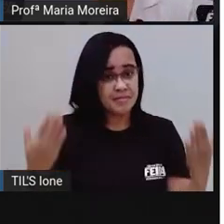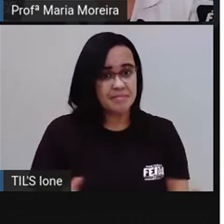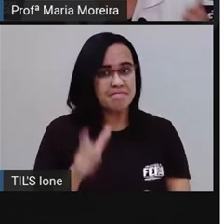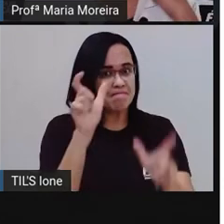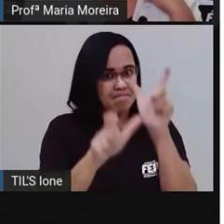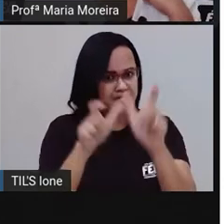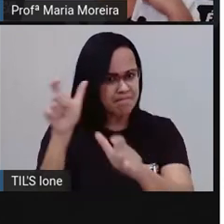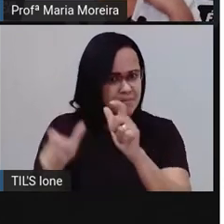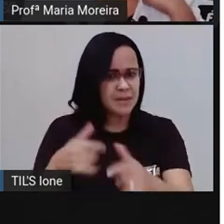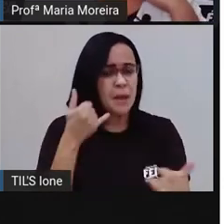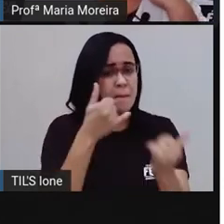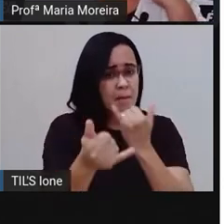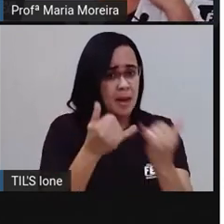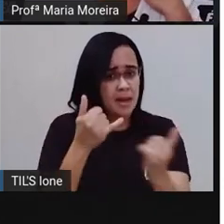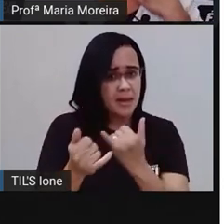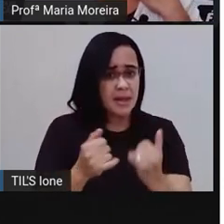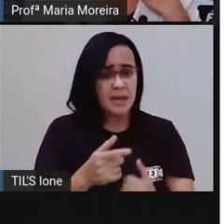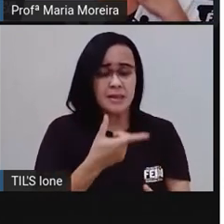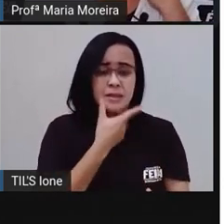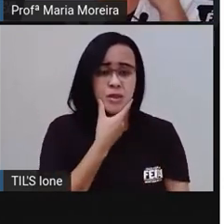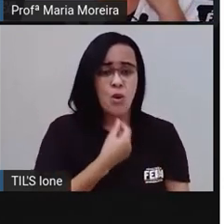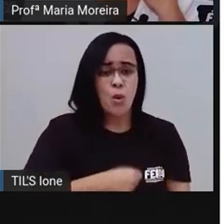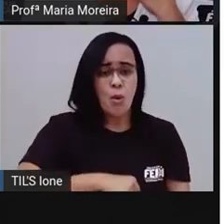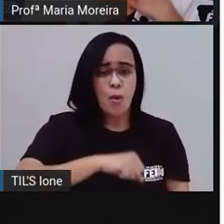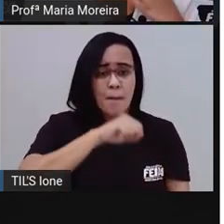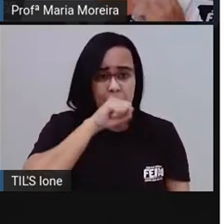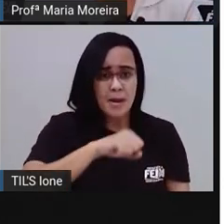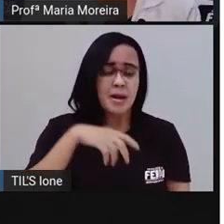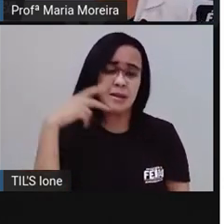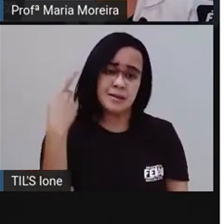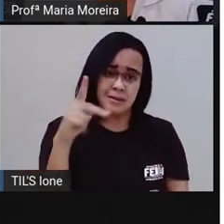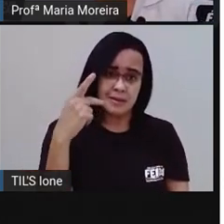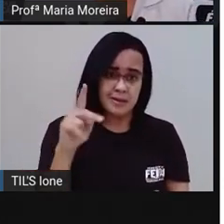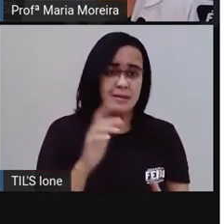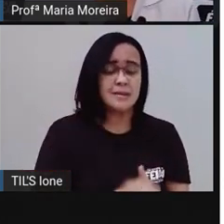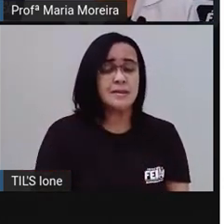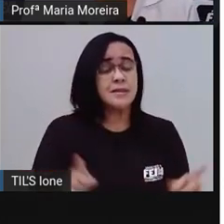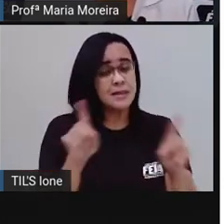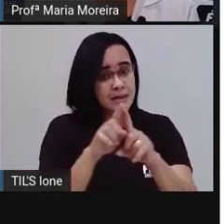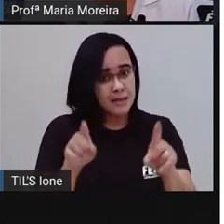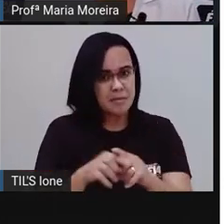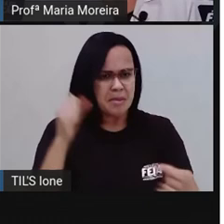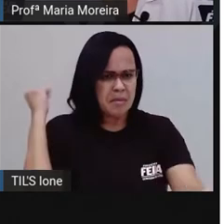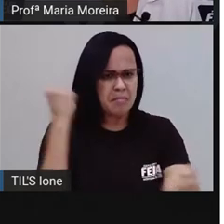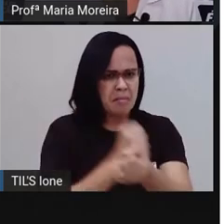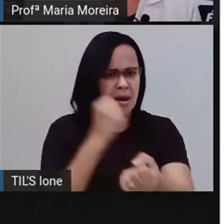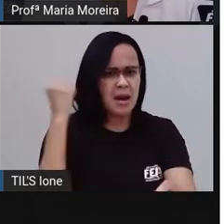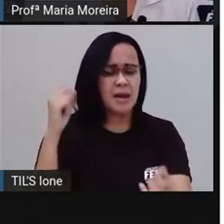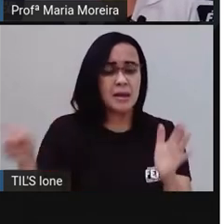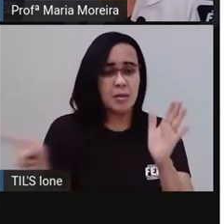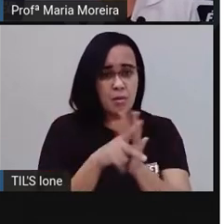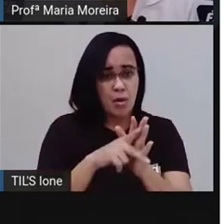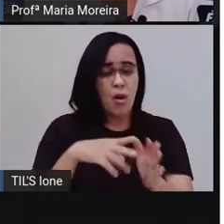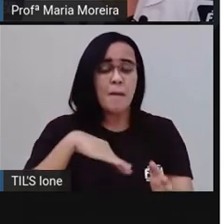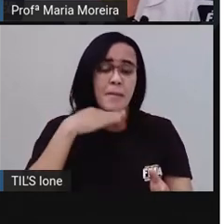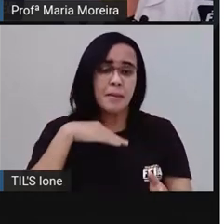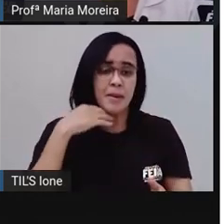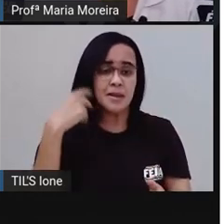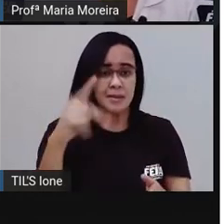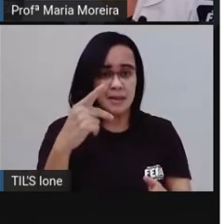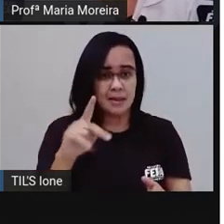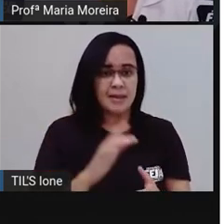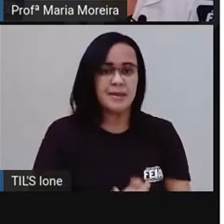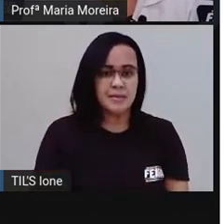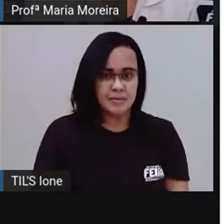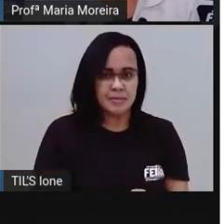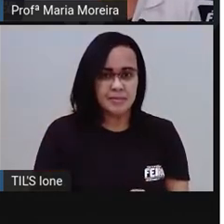fisionomia aí do meu pai. No entanto, eu tenho características bem marcantes da minha mãe, tá? Quem são seus pais?